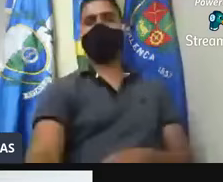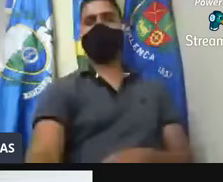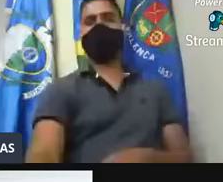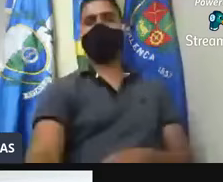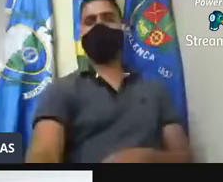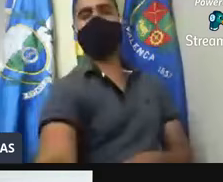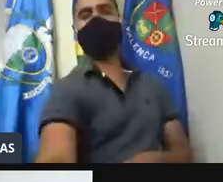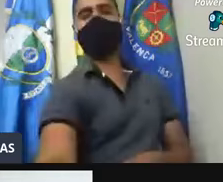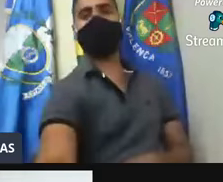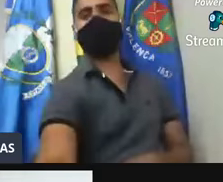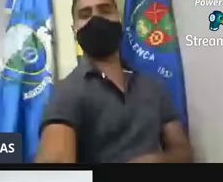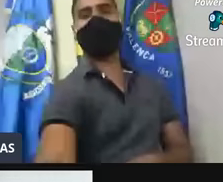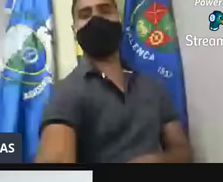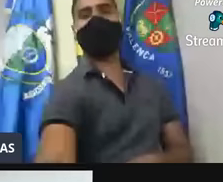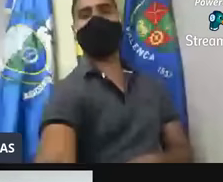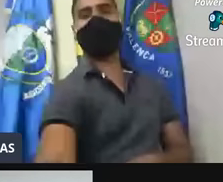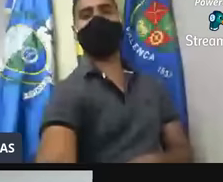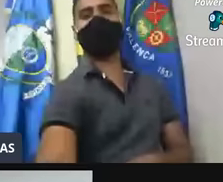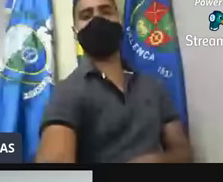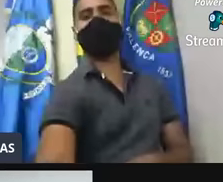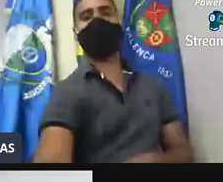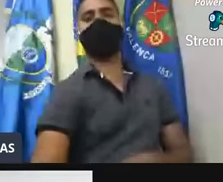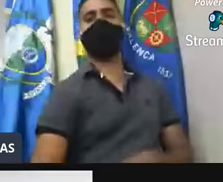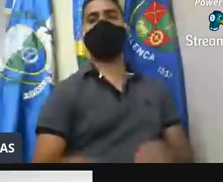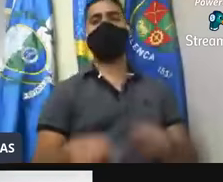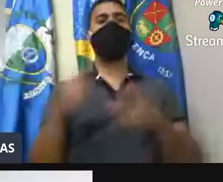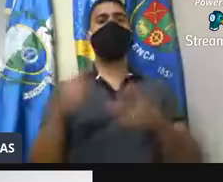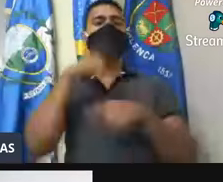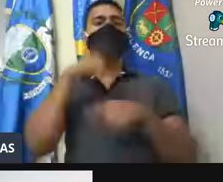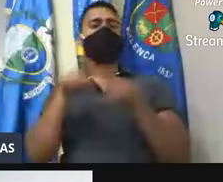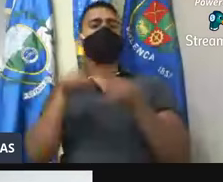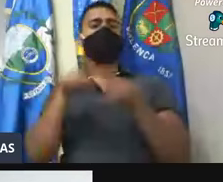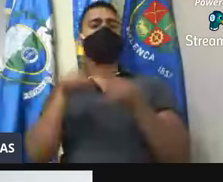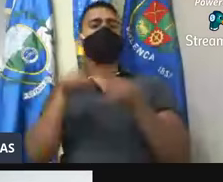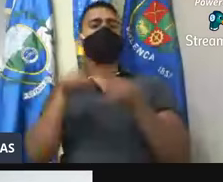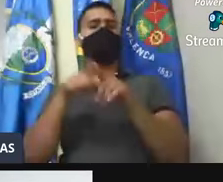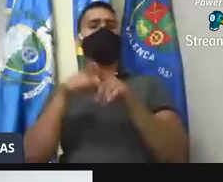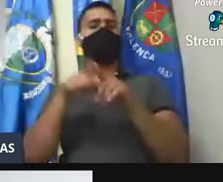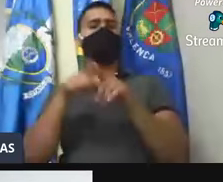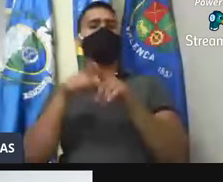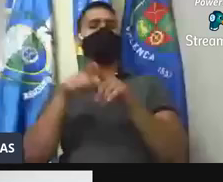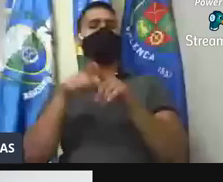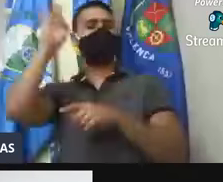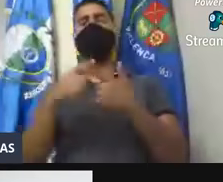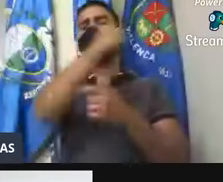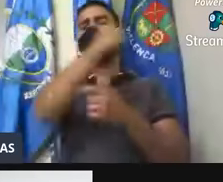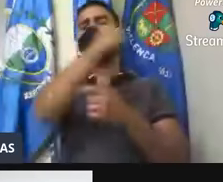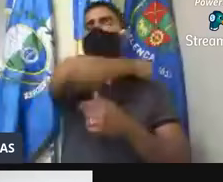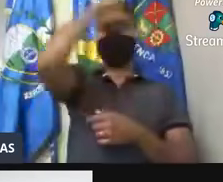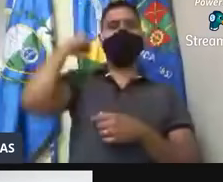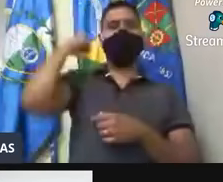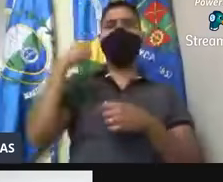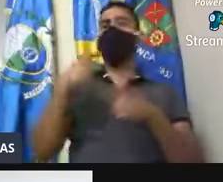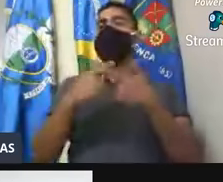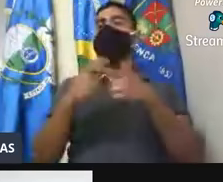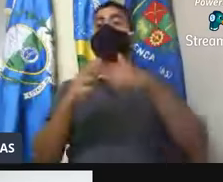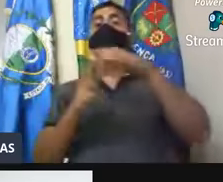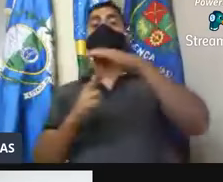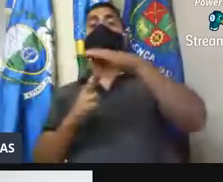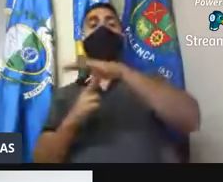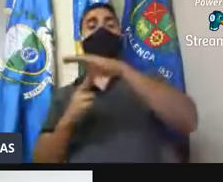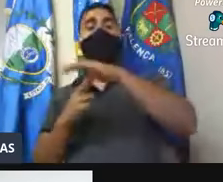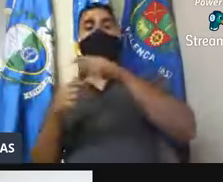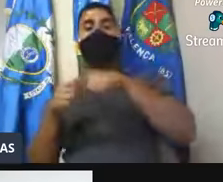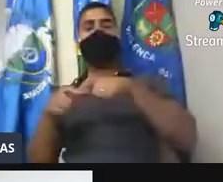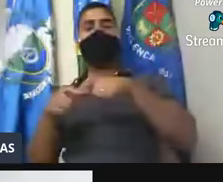aí, esse sonho, e eu acho que San Isabel merece, porque a rodoviária fica no centro do distrito, é um,